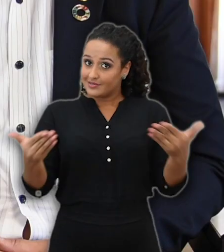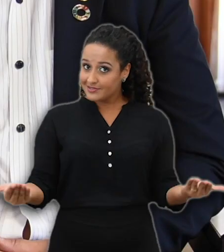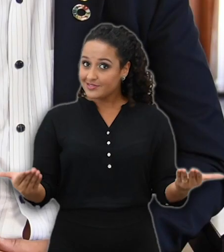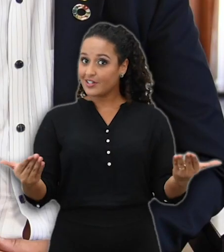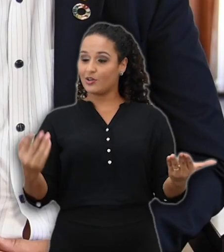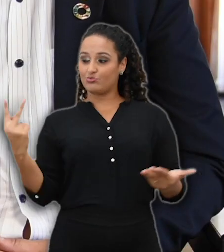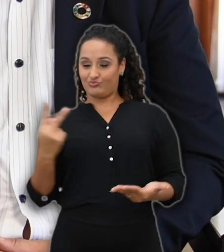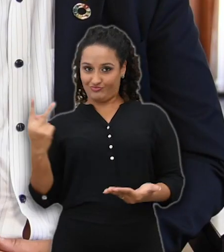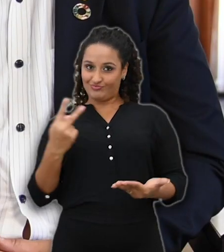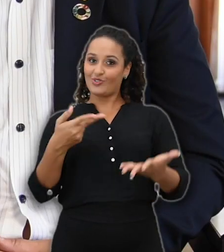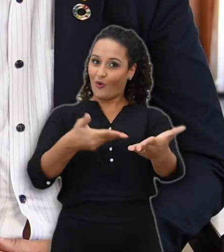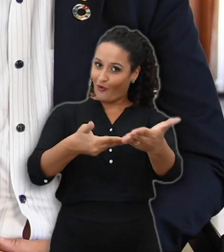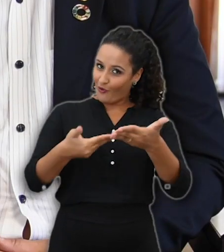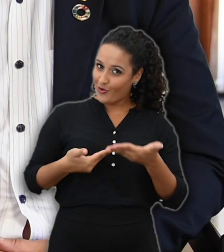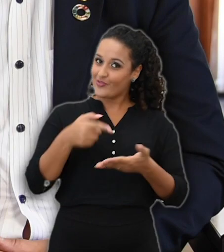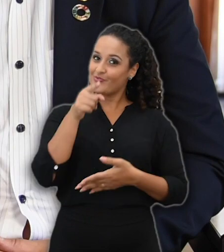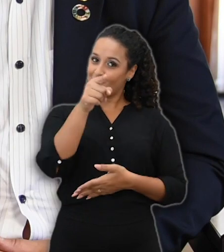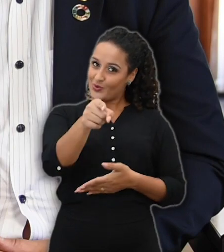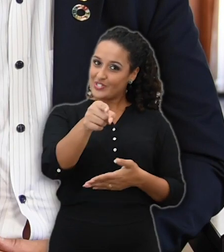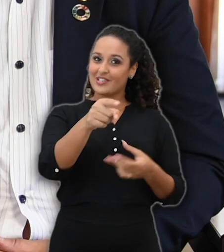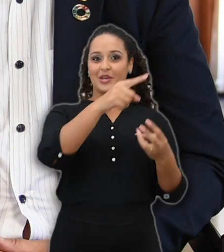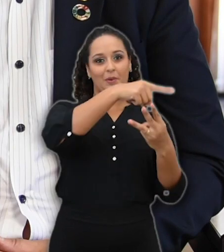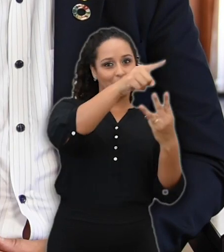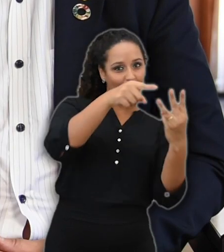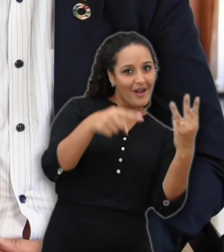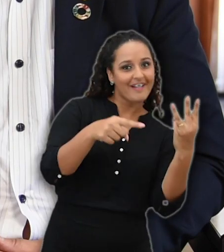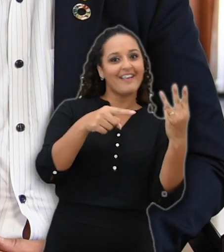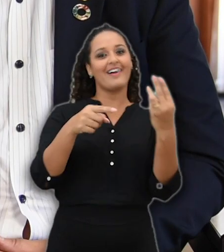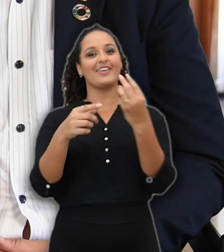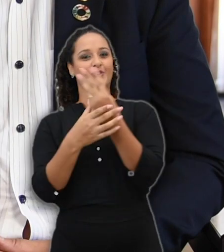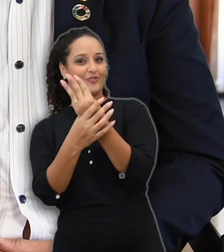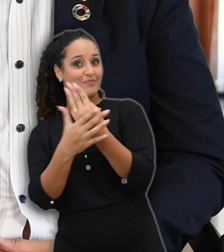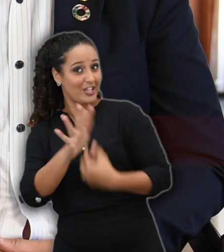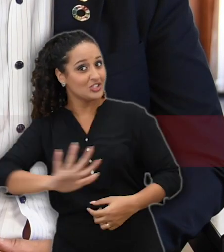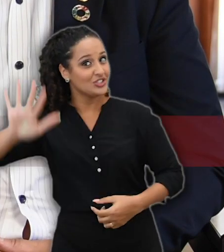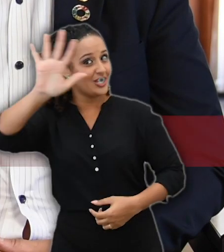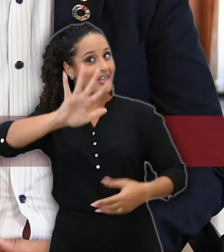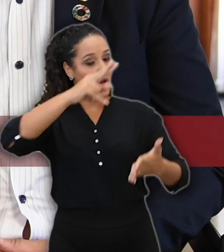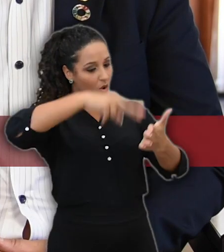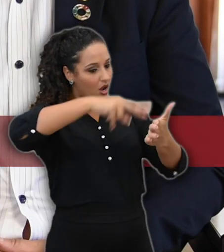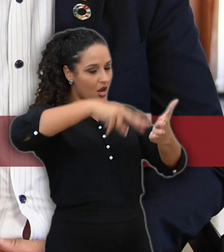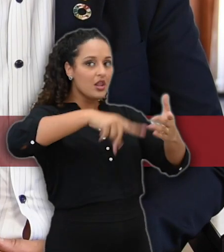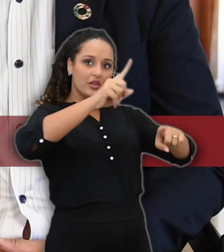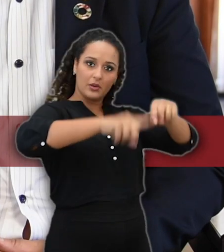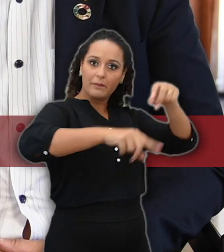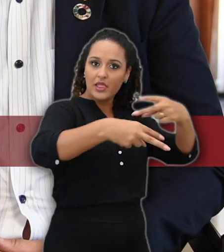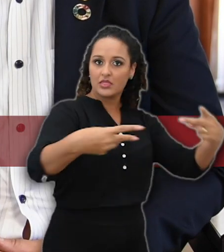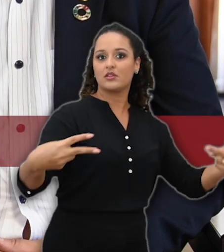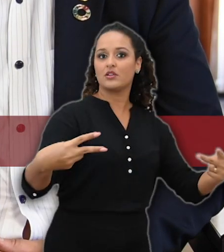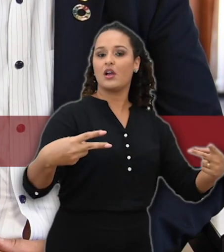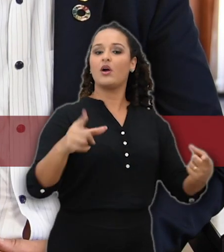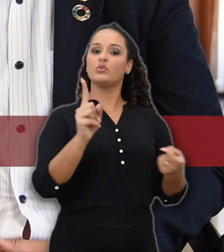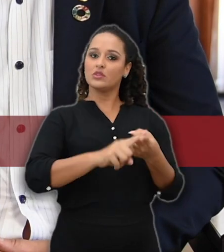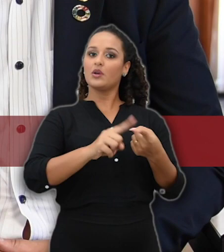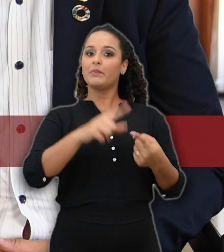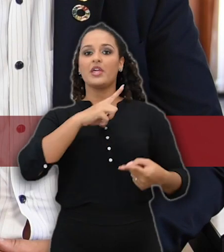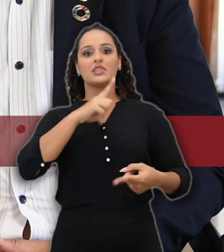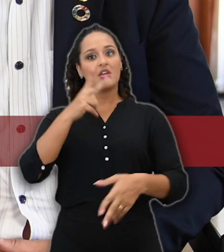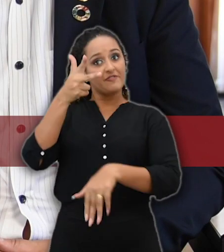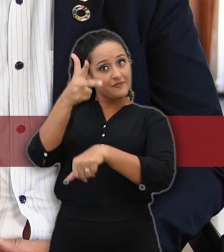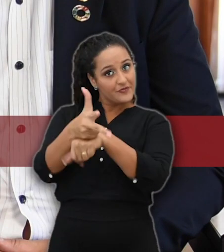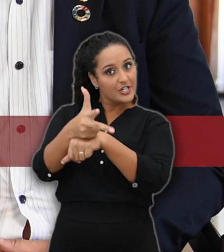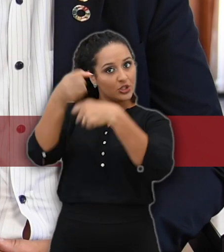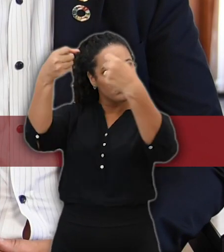que é de direito. Então, a gente convida você, a PROACAD e a UFPE, em geral, para ler os materiais. Nós estaremos